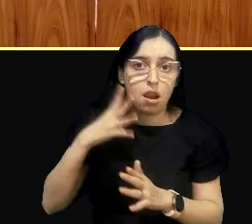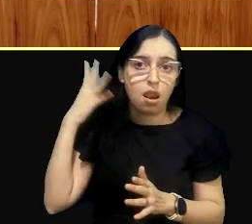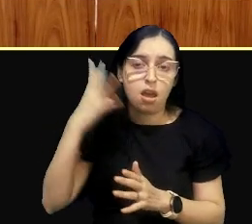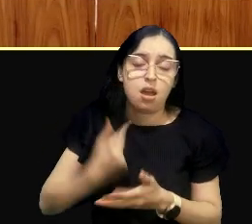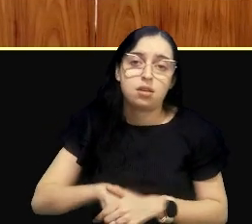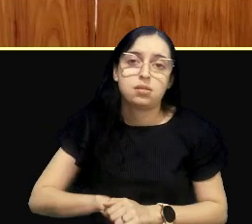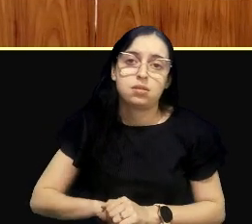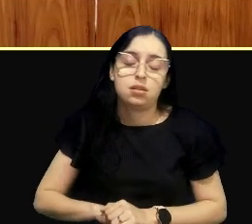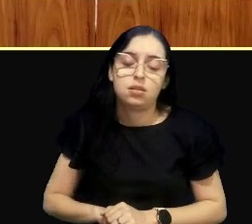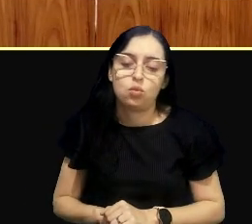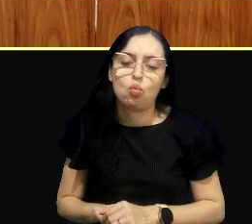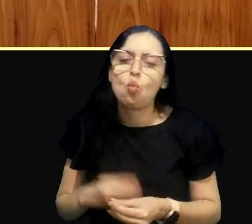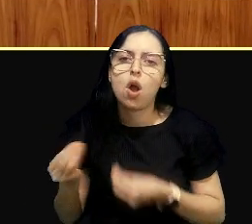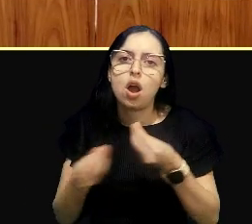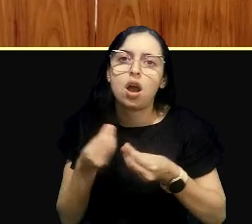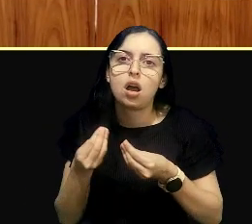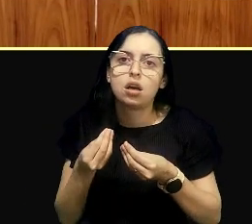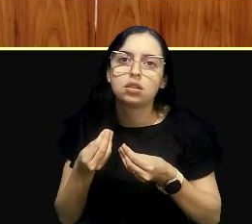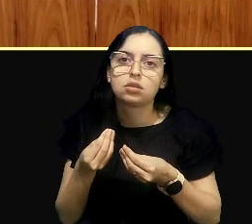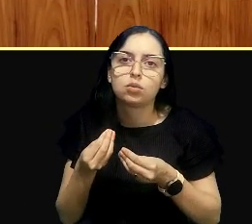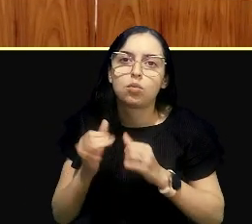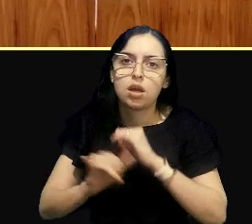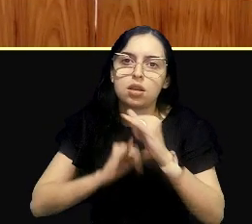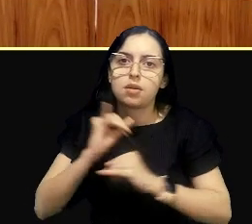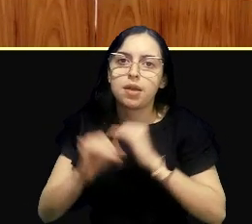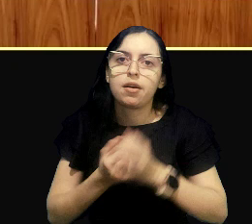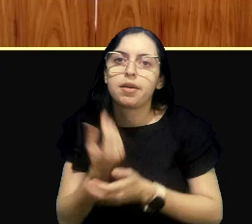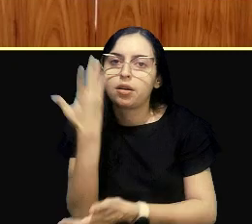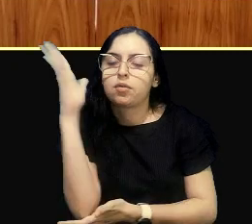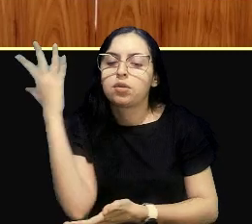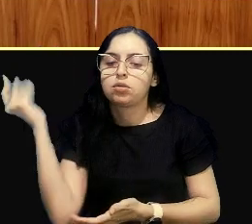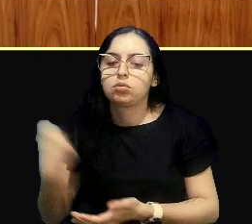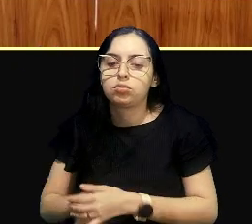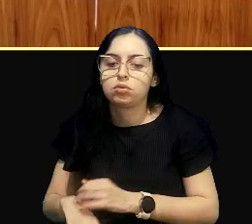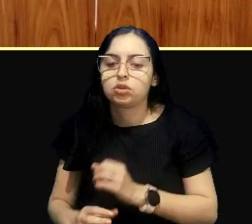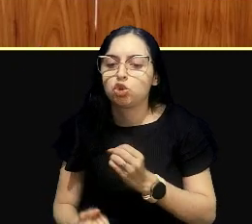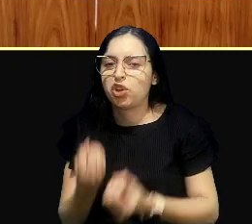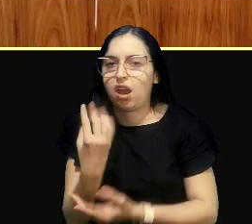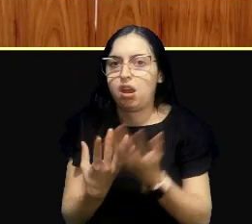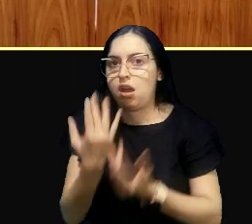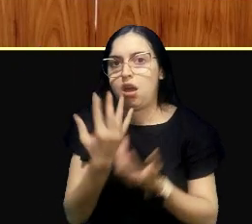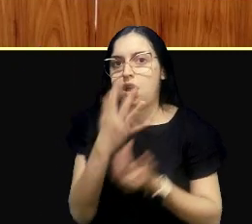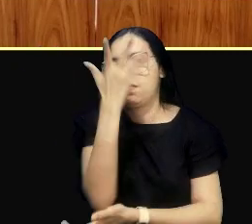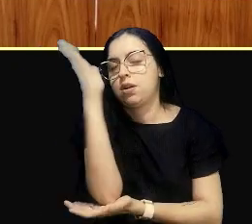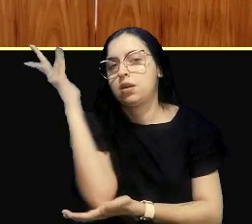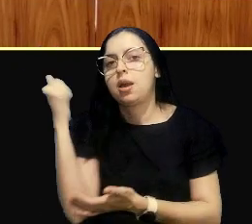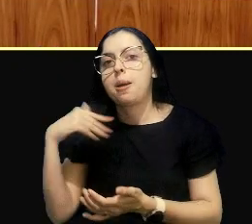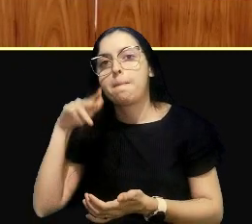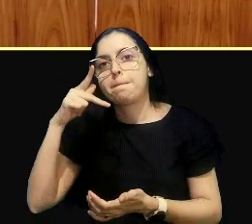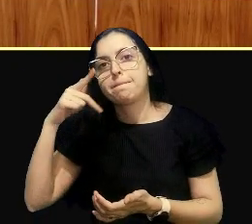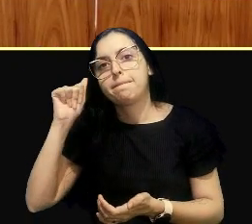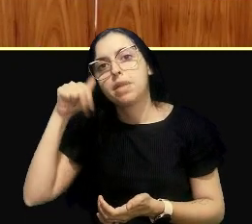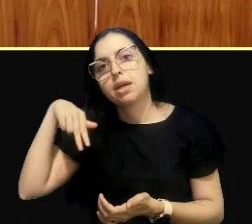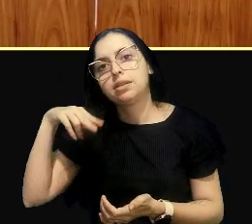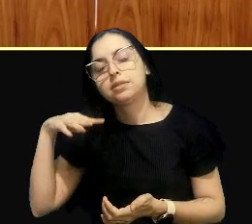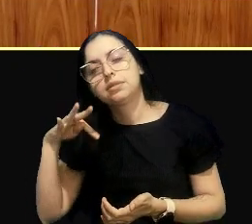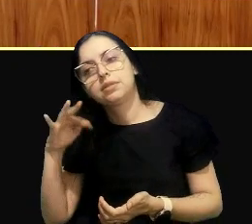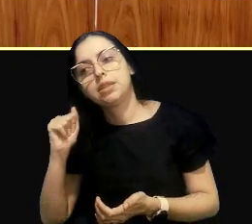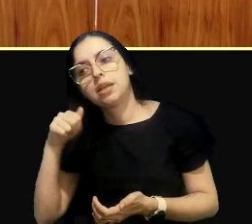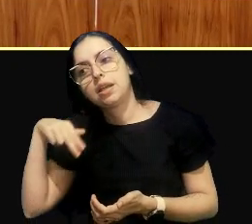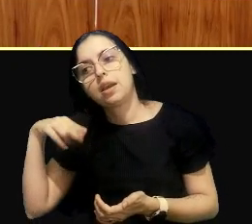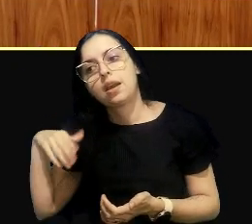quando na plataforma ambiental, quando a gente tratava dos incêndios florestais do Pantanal, a gente pensava o